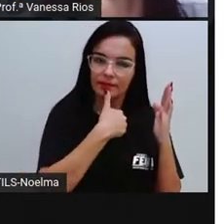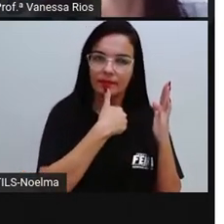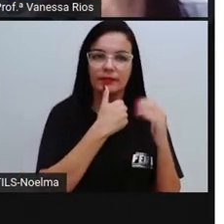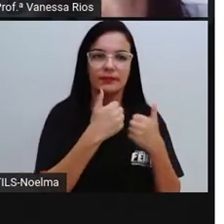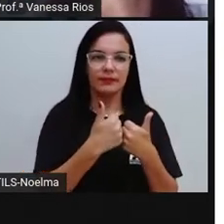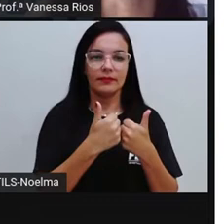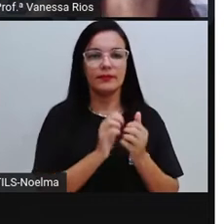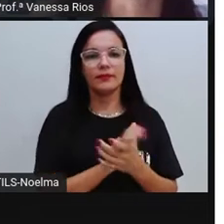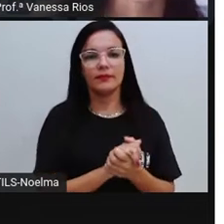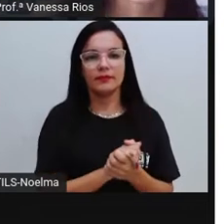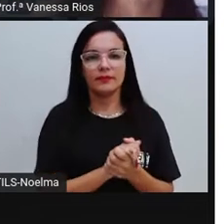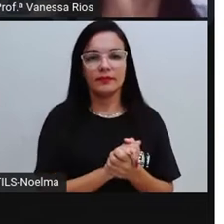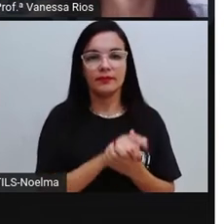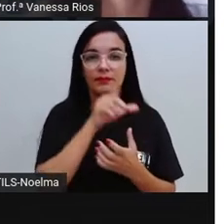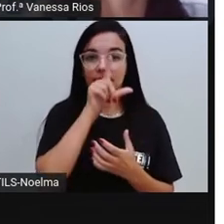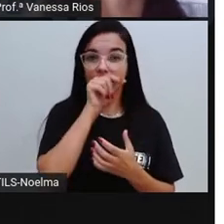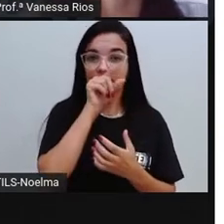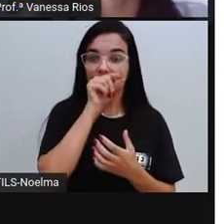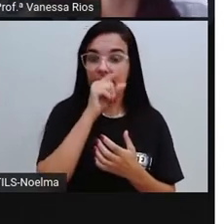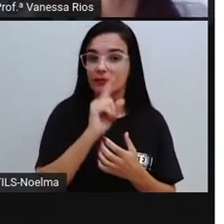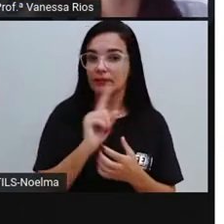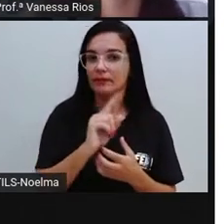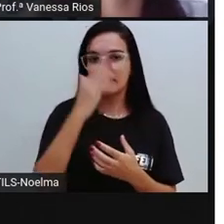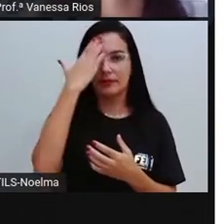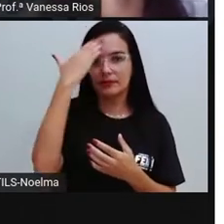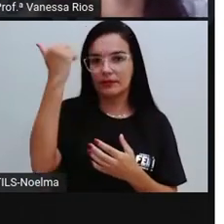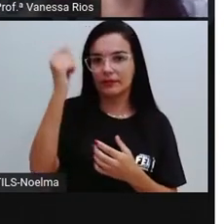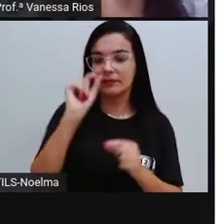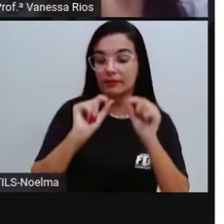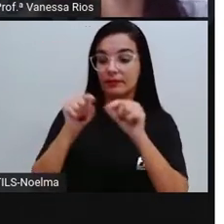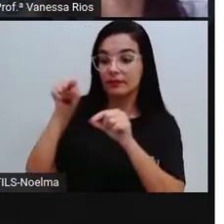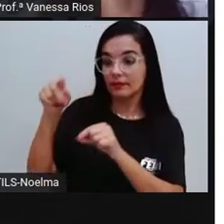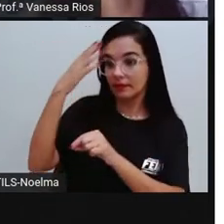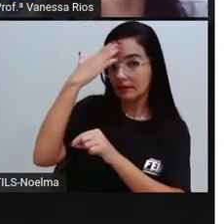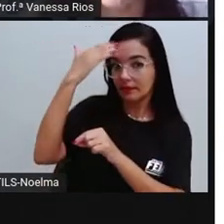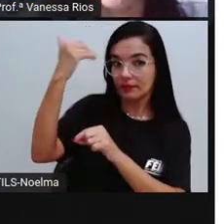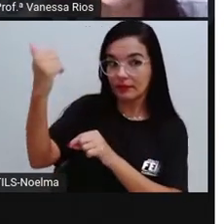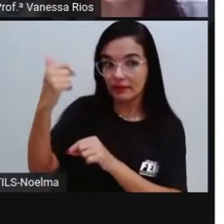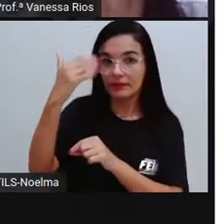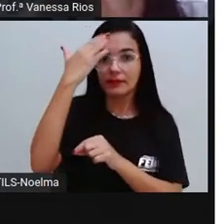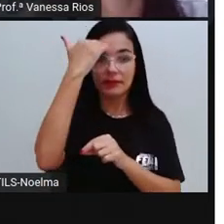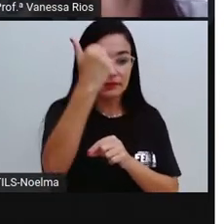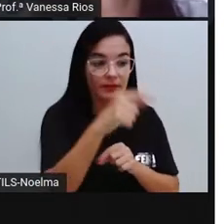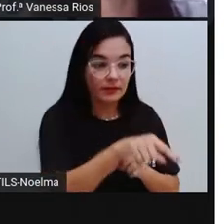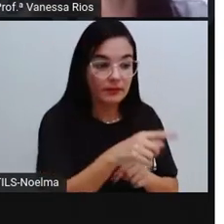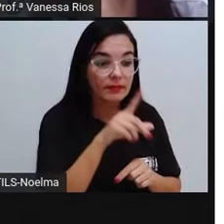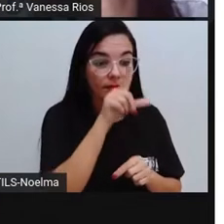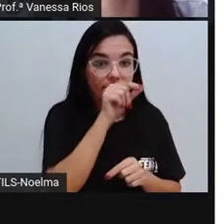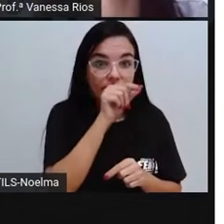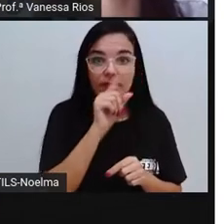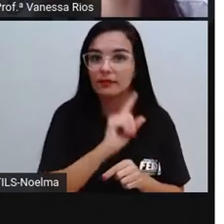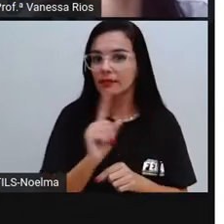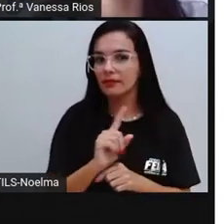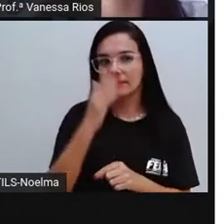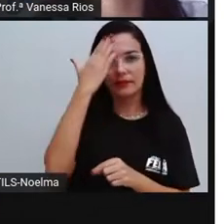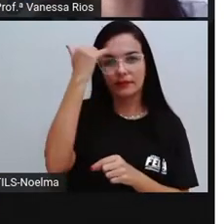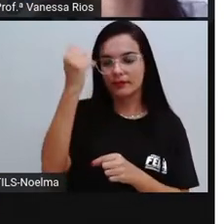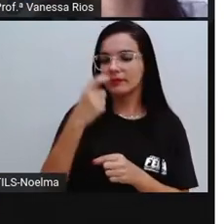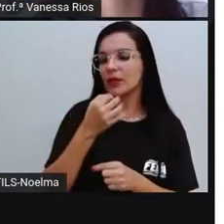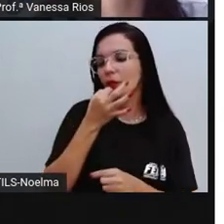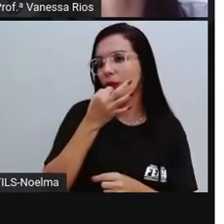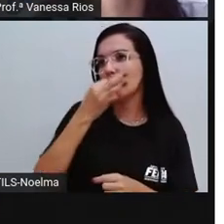O sabiá não sabia que o sábio sabia, e o sabiá não sabia